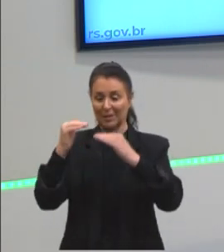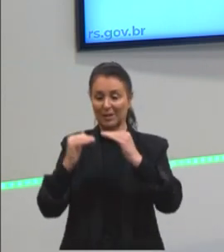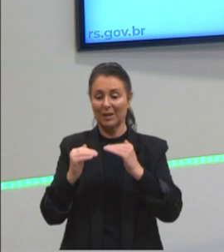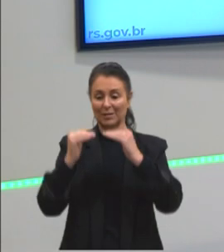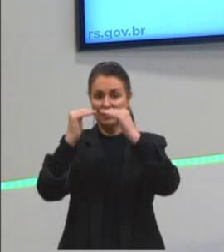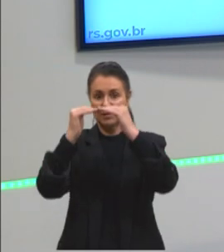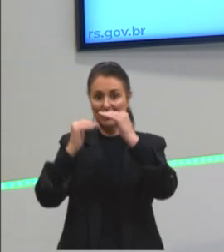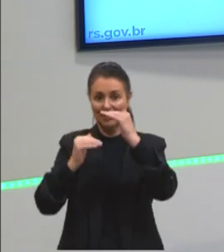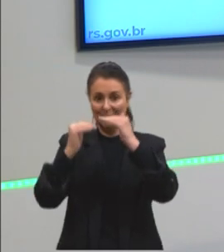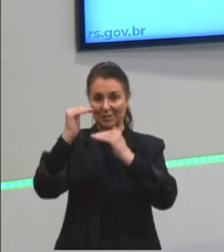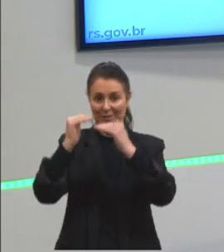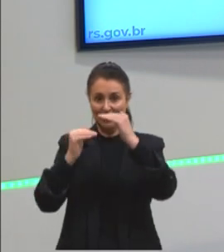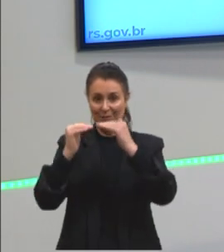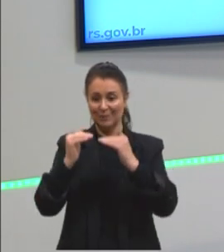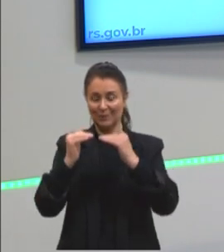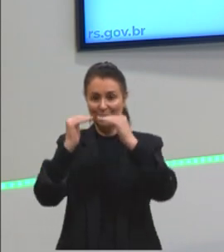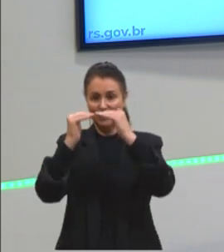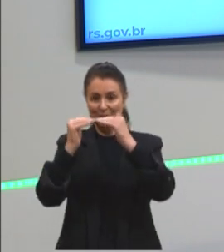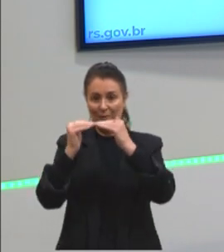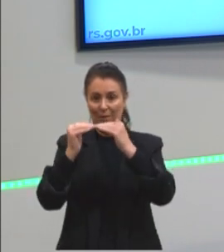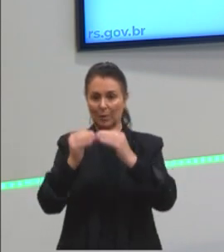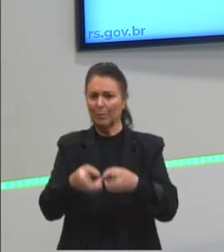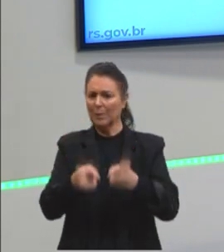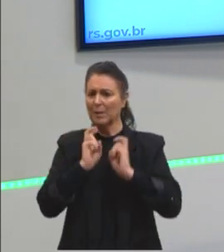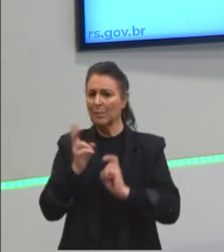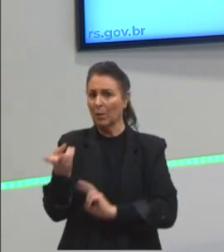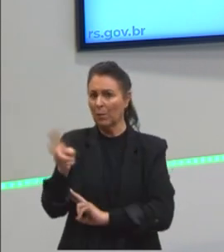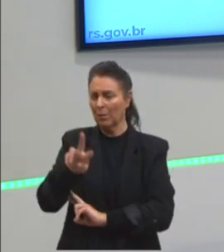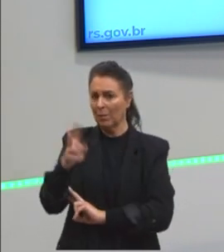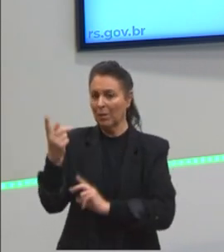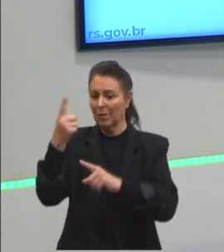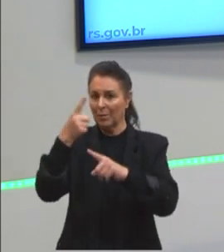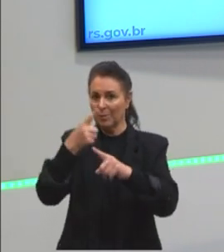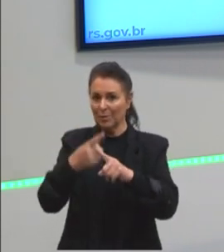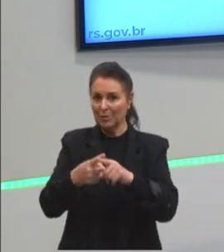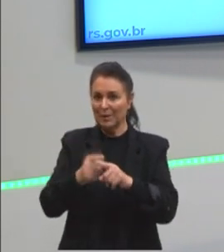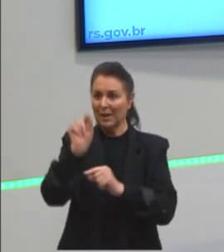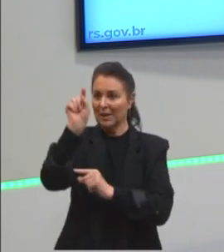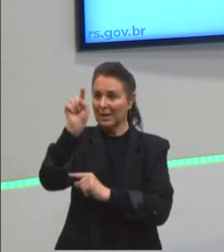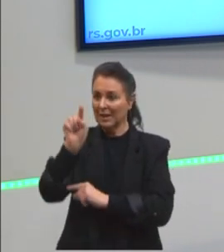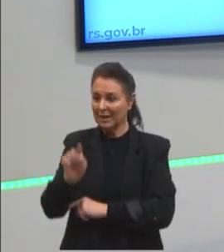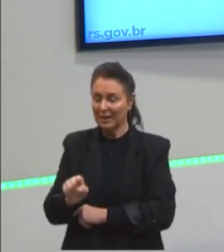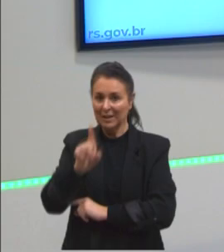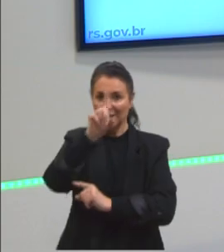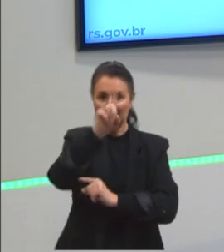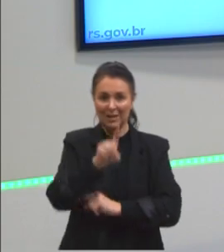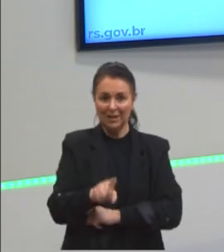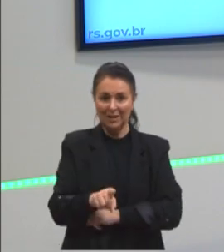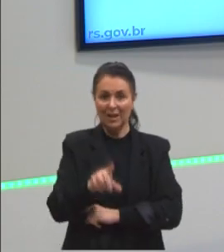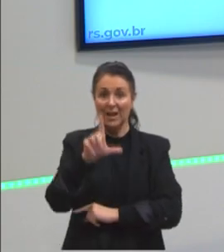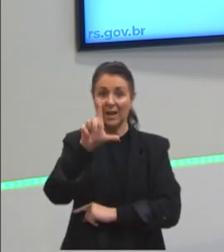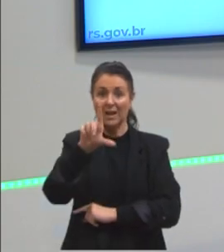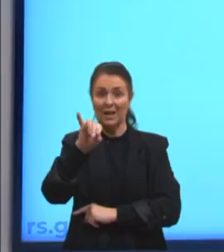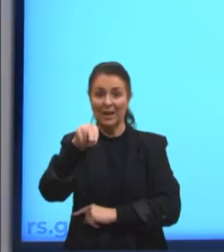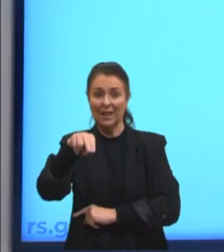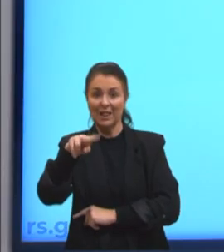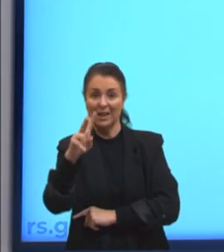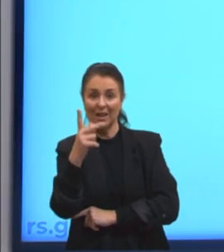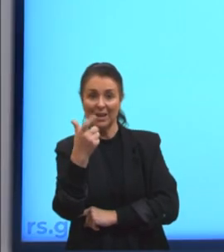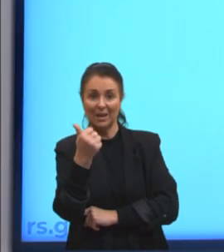Ou, tu viu que é inversamente proporcional, multiplica em linha, tá? Para não precisar inverter, né?